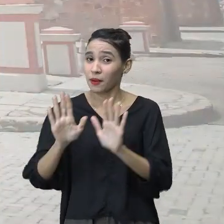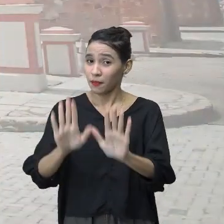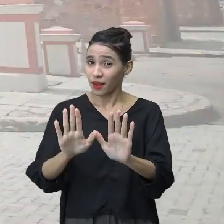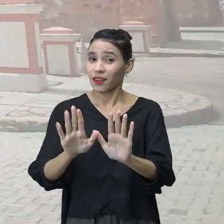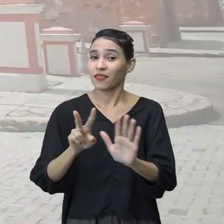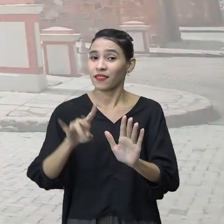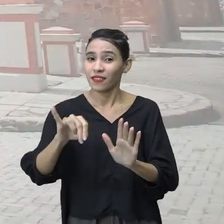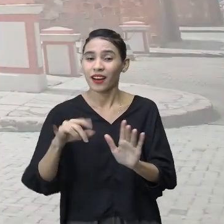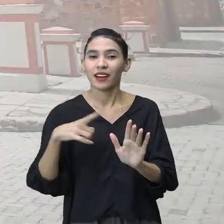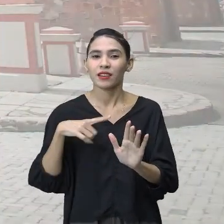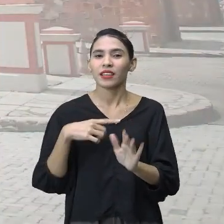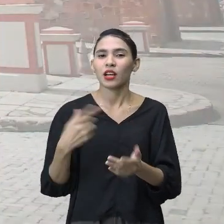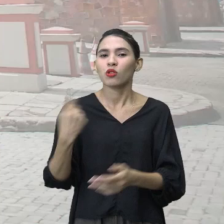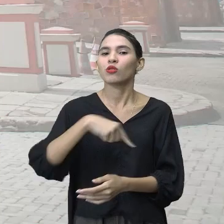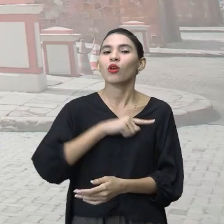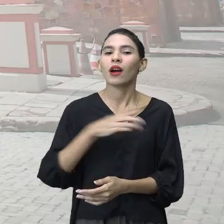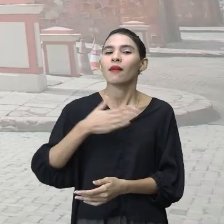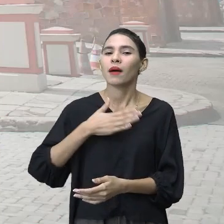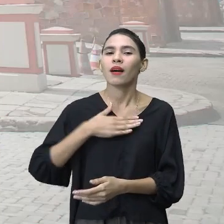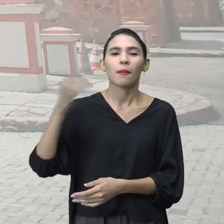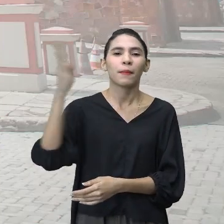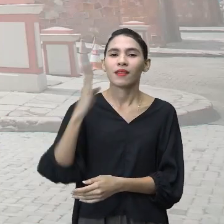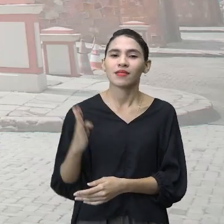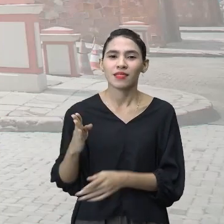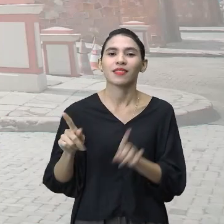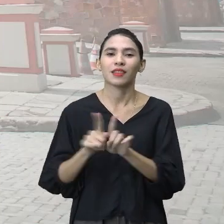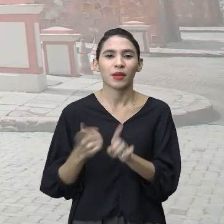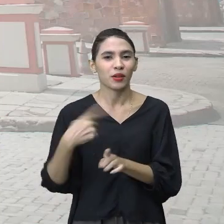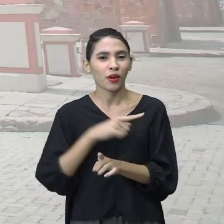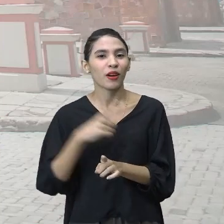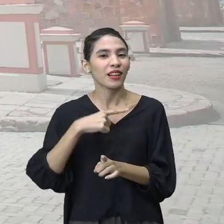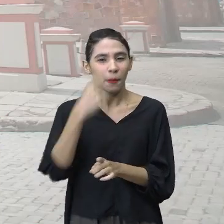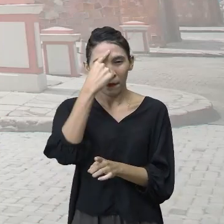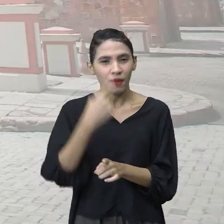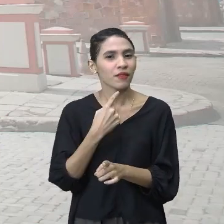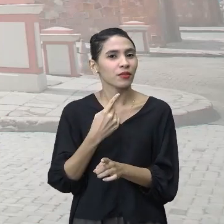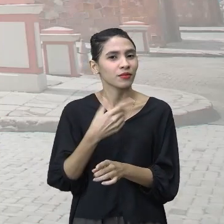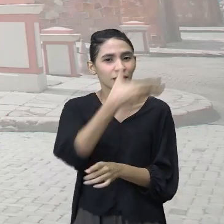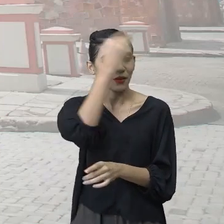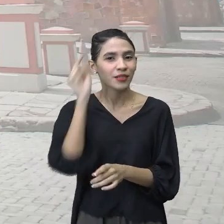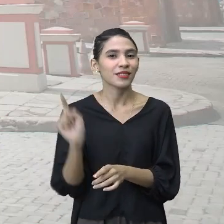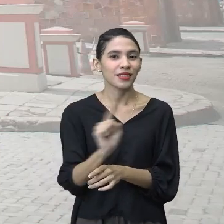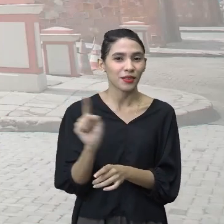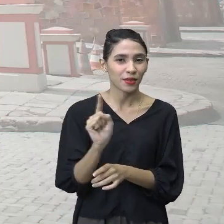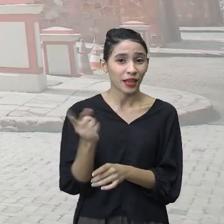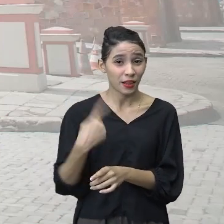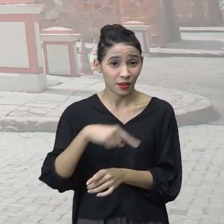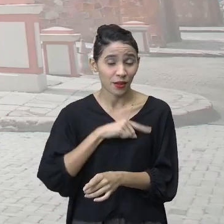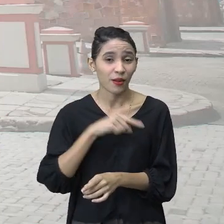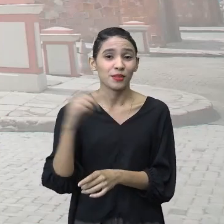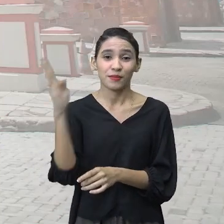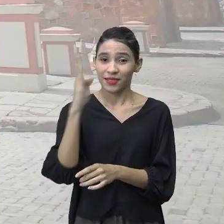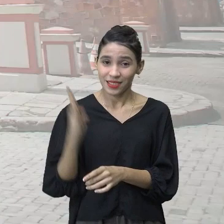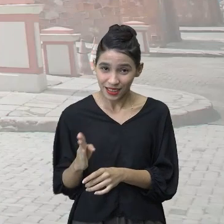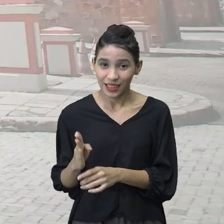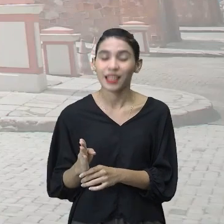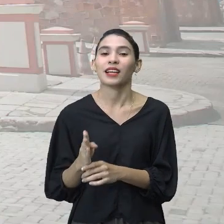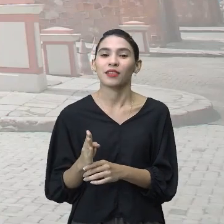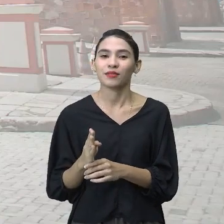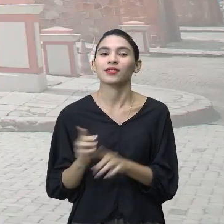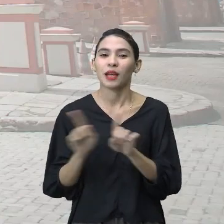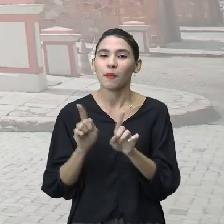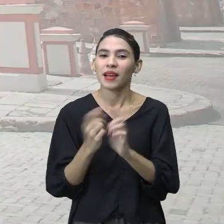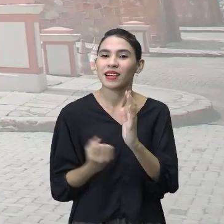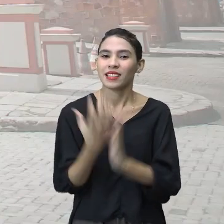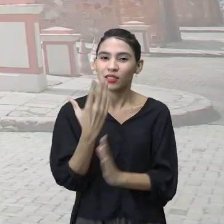ele vai dizer, nós somos brasileiros, nós temos a nossa cara, não esquecendo que nós, brasileiros, somos um produtor